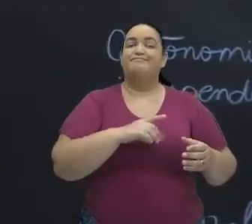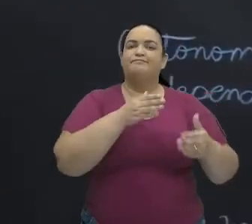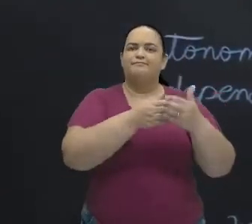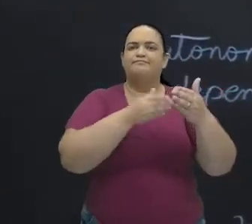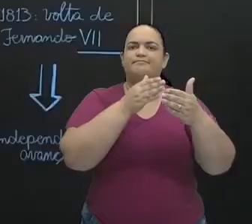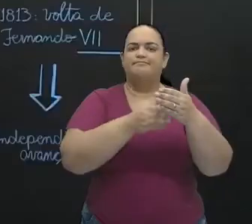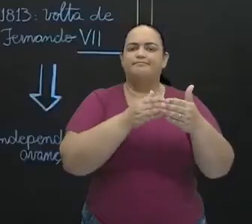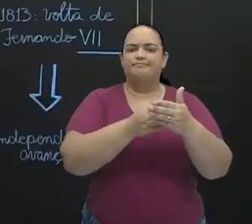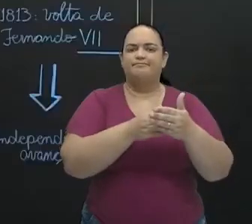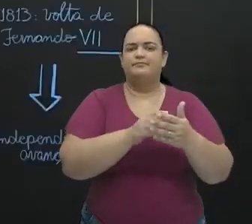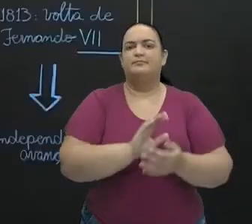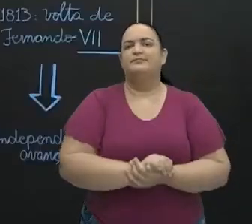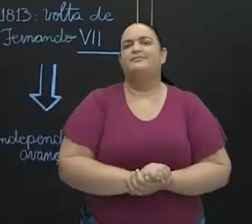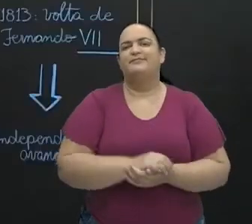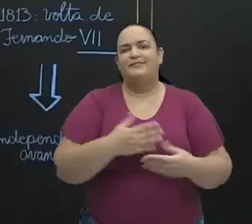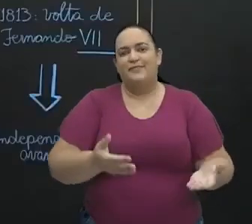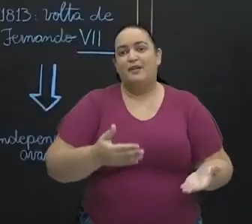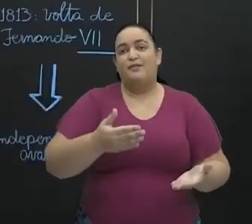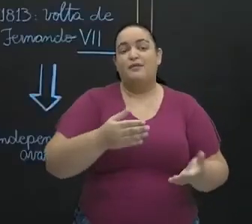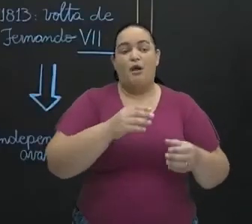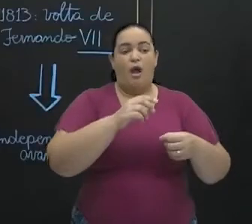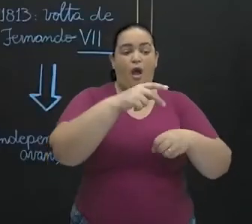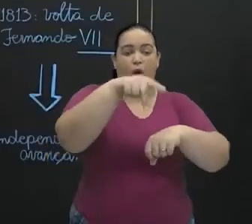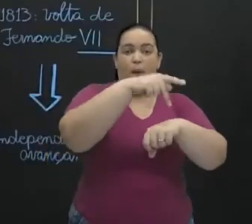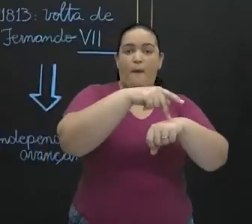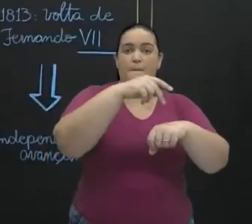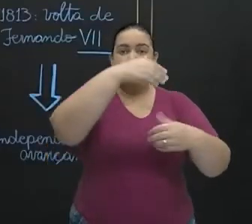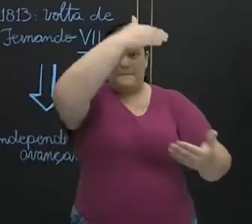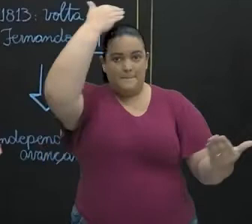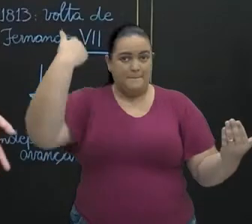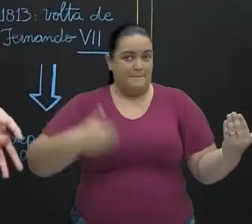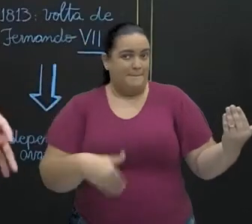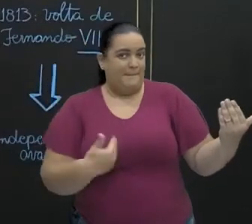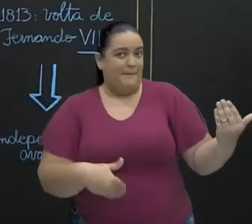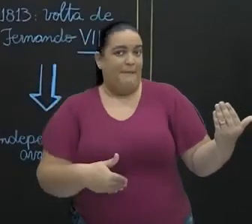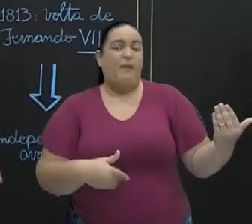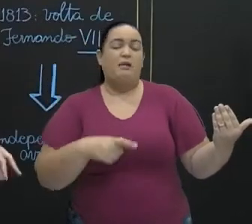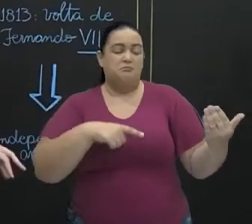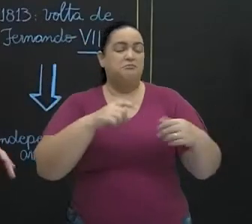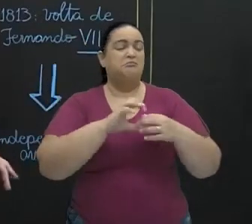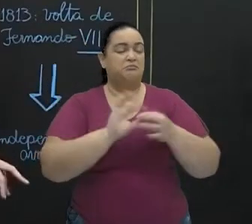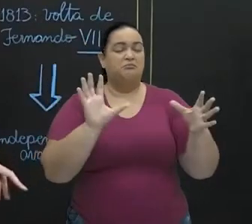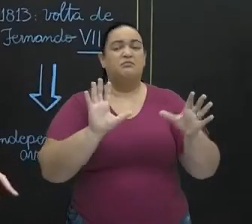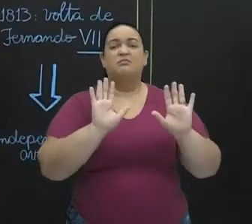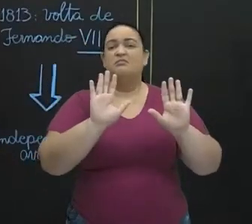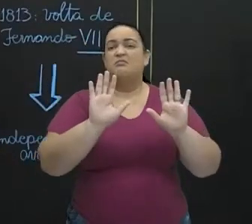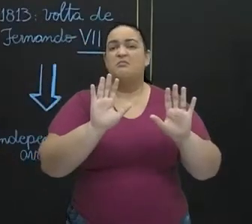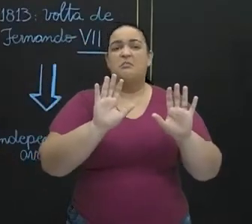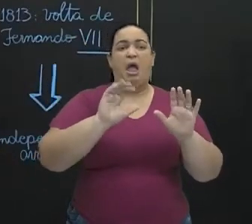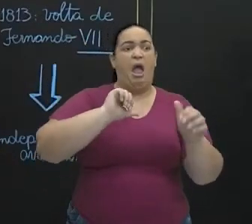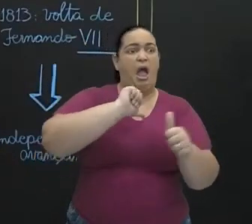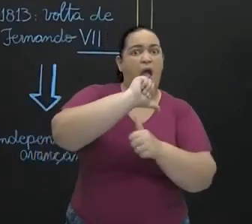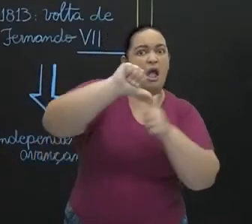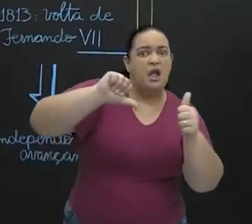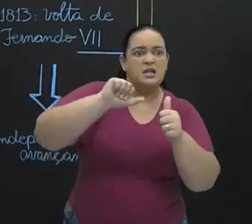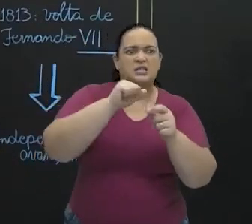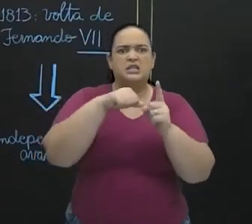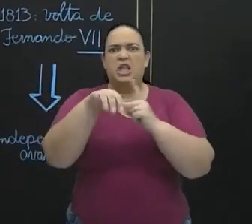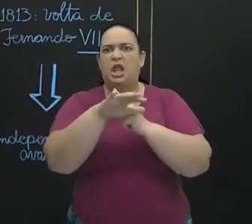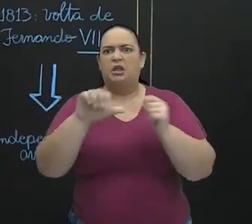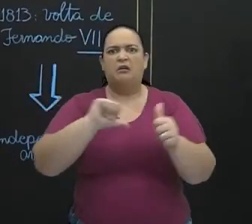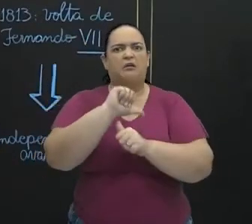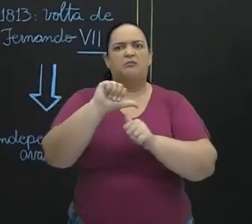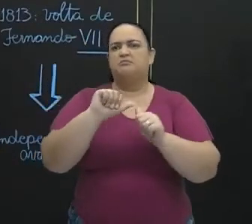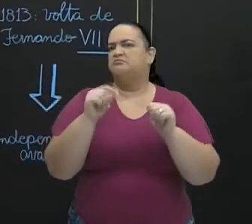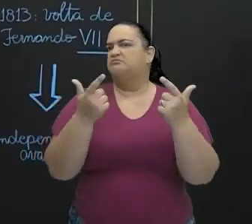a independência do México aconteceu sem uma grande transformação social. De toda forma, ela ocorreu